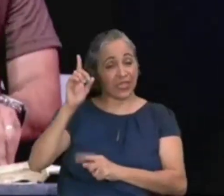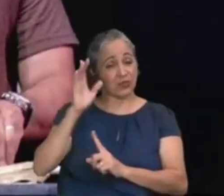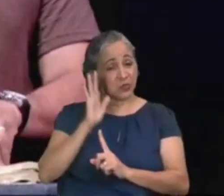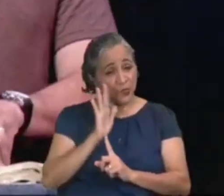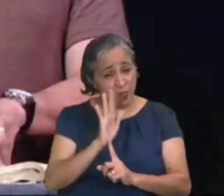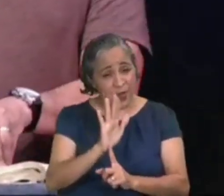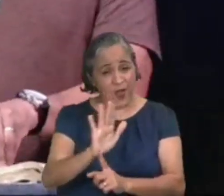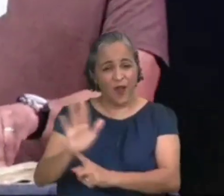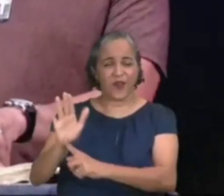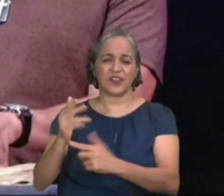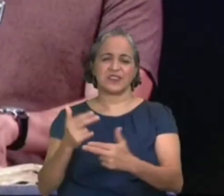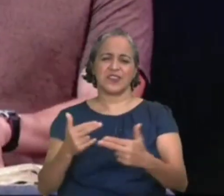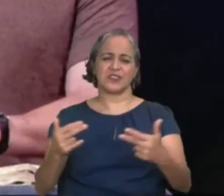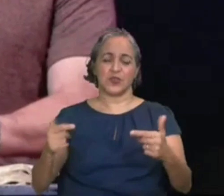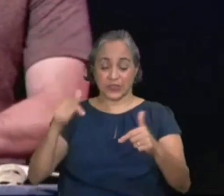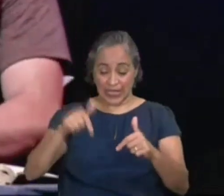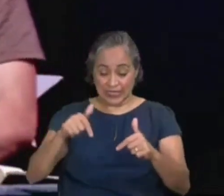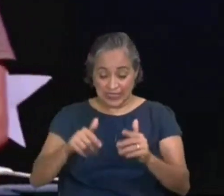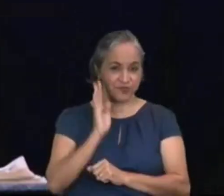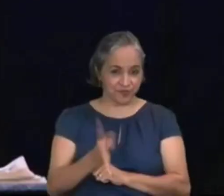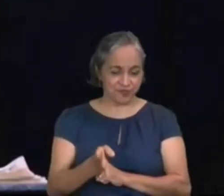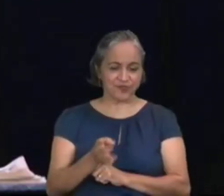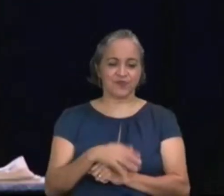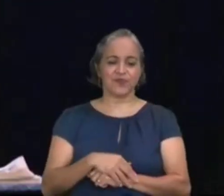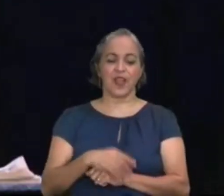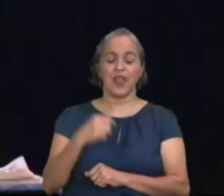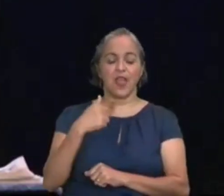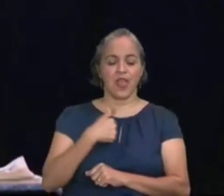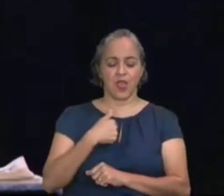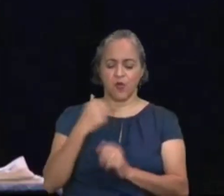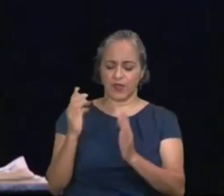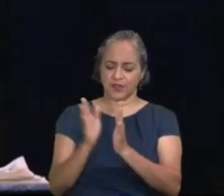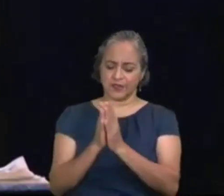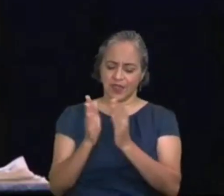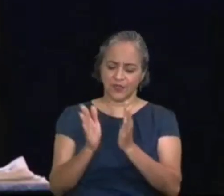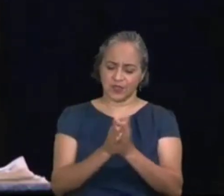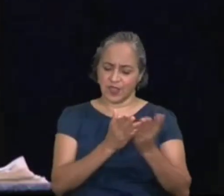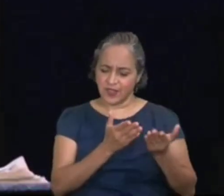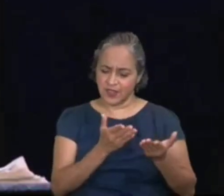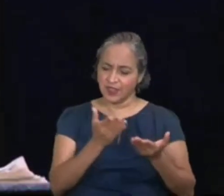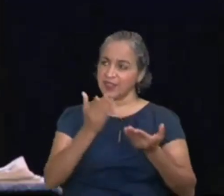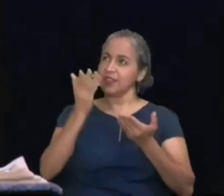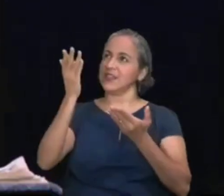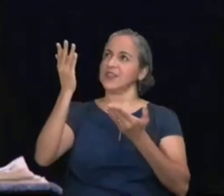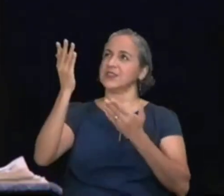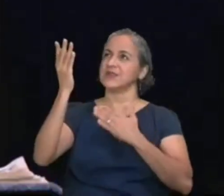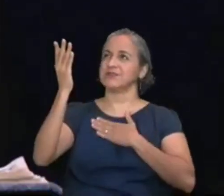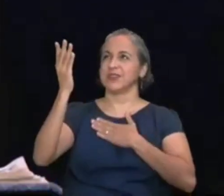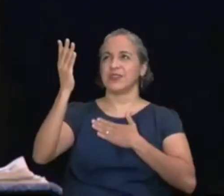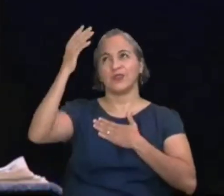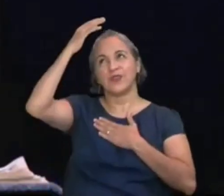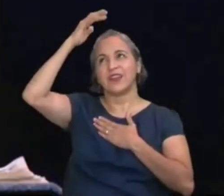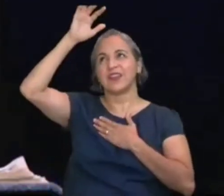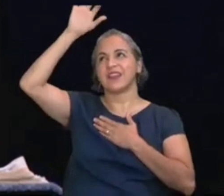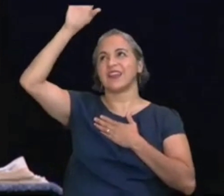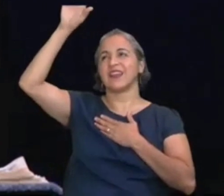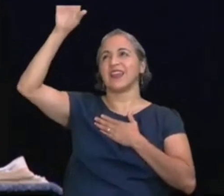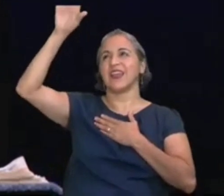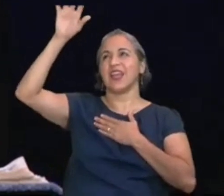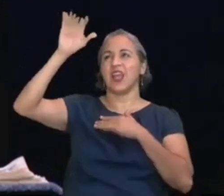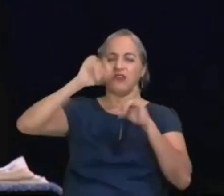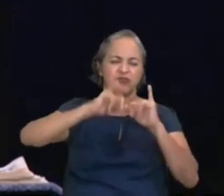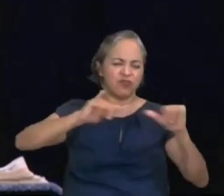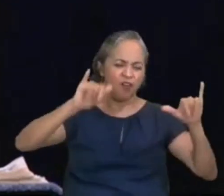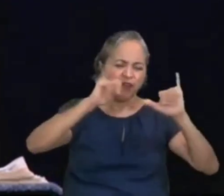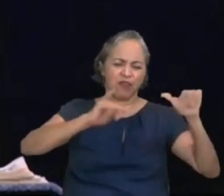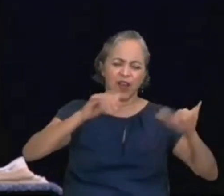essas coisas aqui na palavra, eu te exaltarei, meu Deus e meu Rei, bendirei o teu